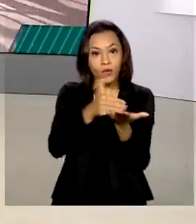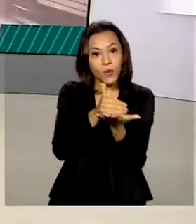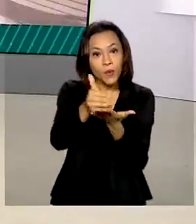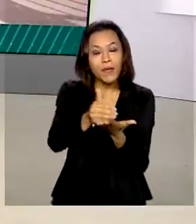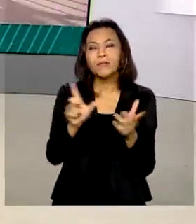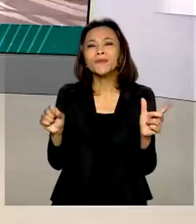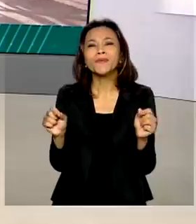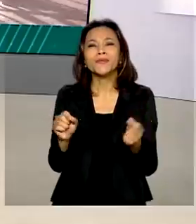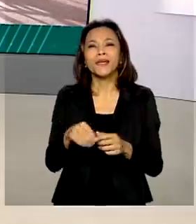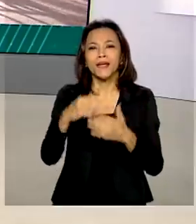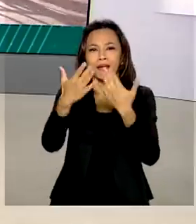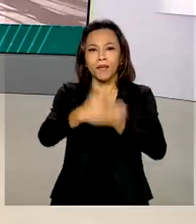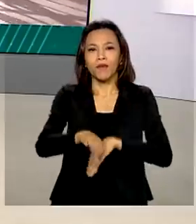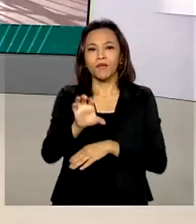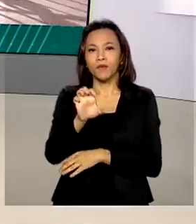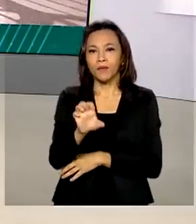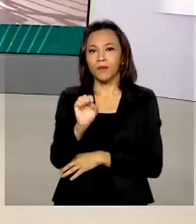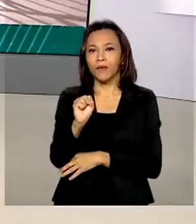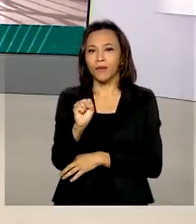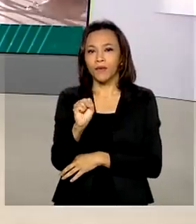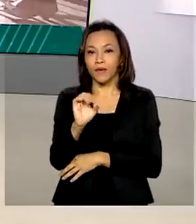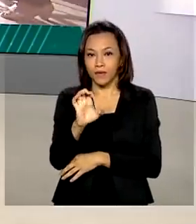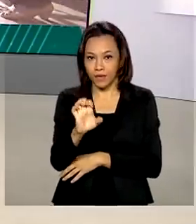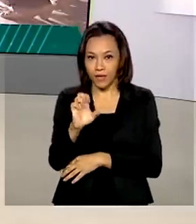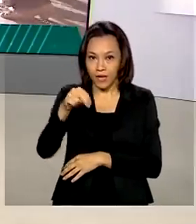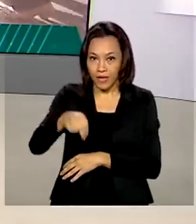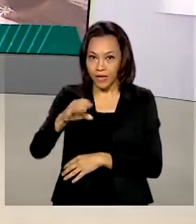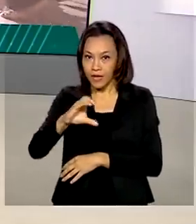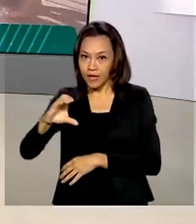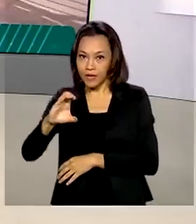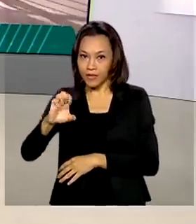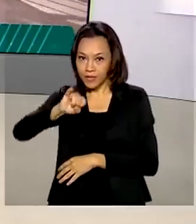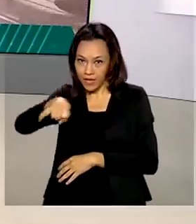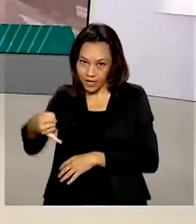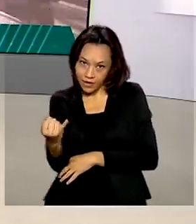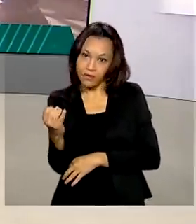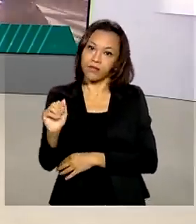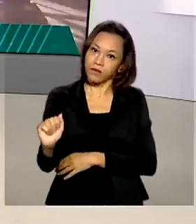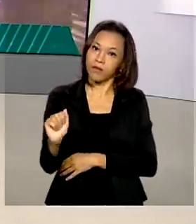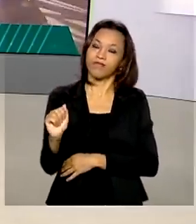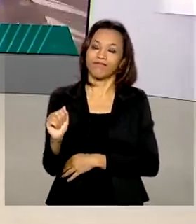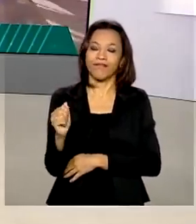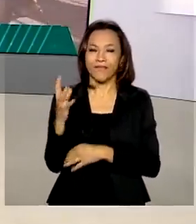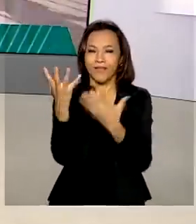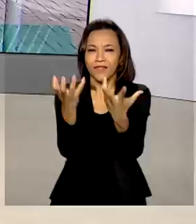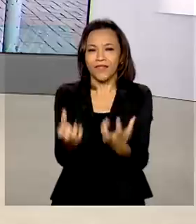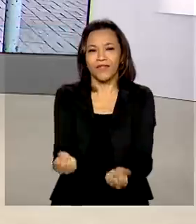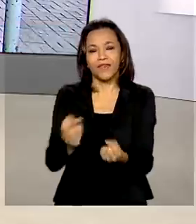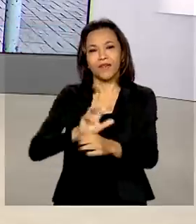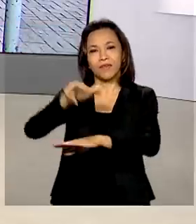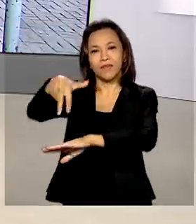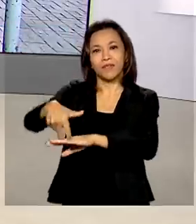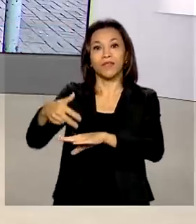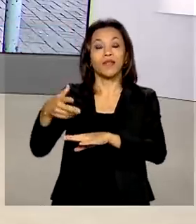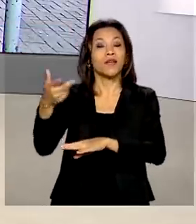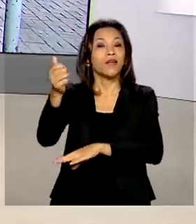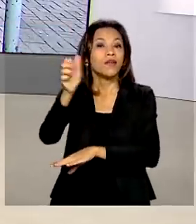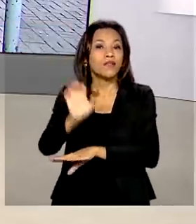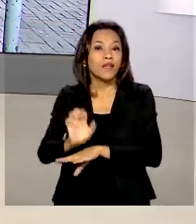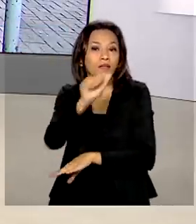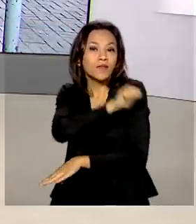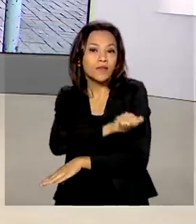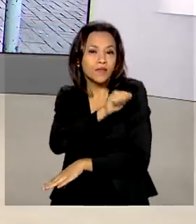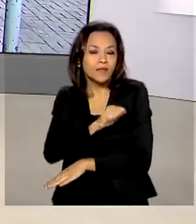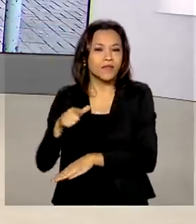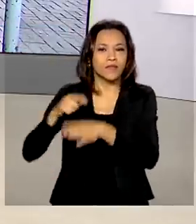INSEJA, o Exame Nacional para Certificação de Competências de Jovens e Adultos. Vamos até o Rio de Janeiro. A repórter Alessandra Lago